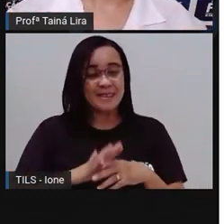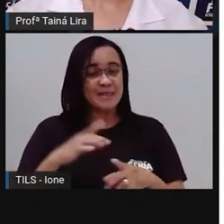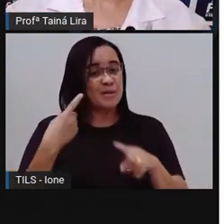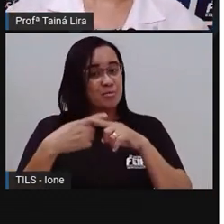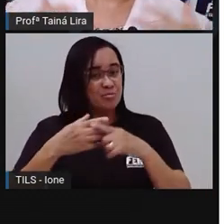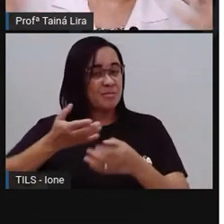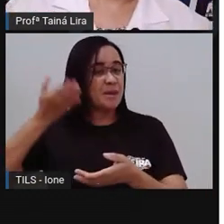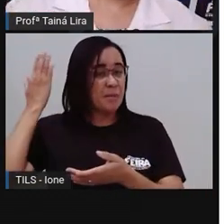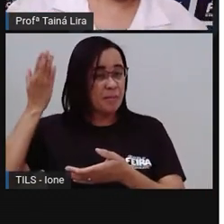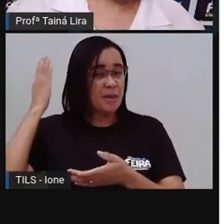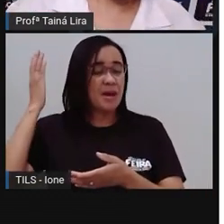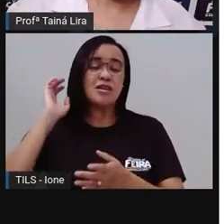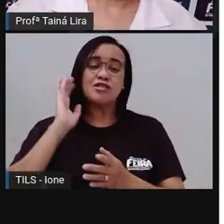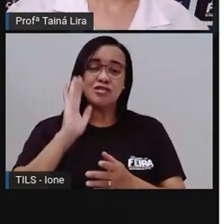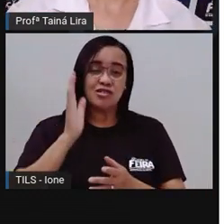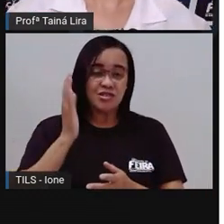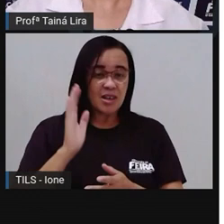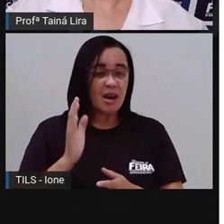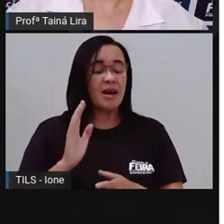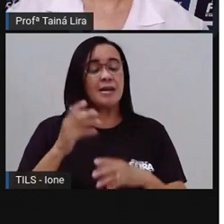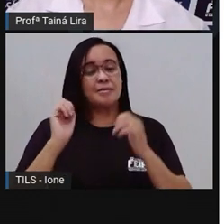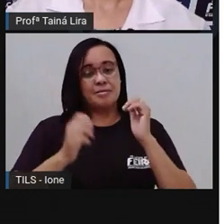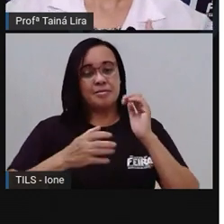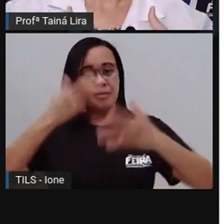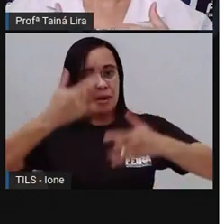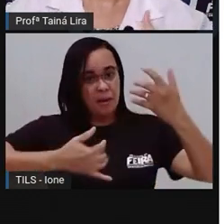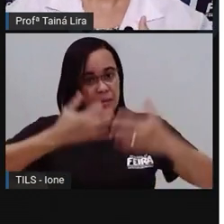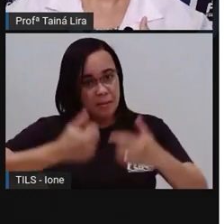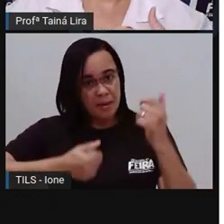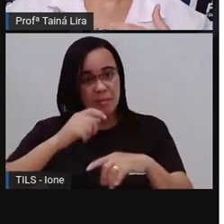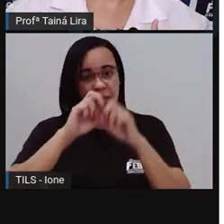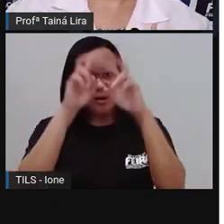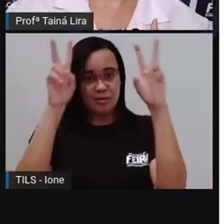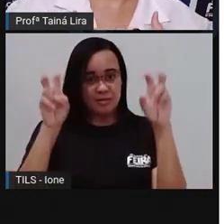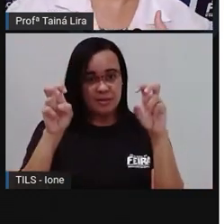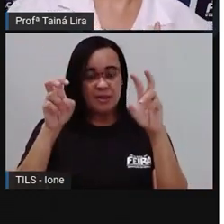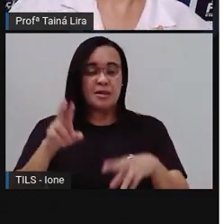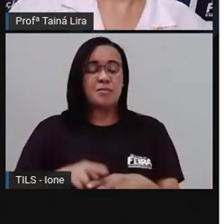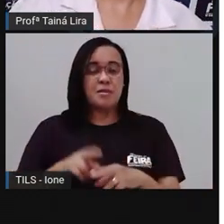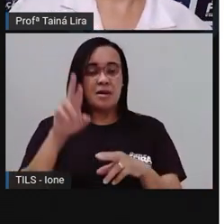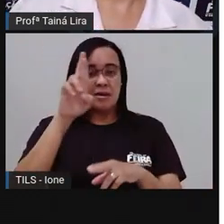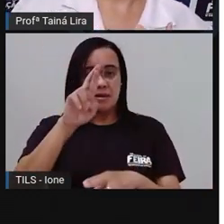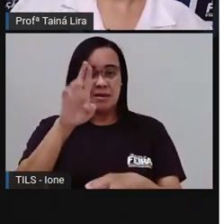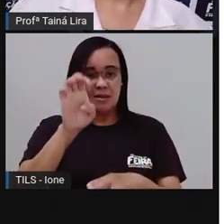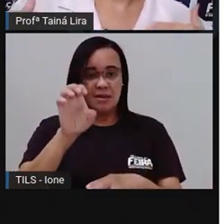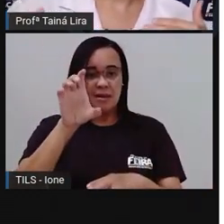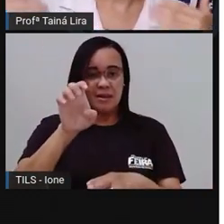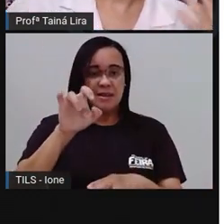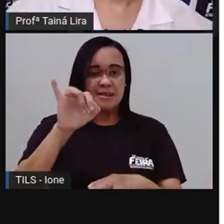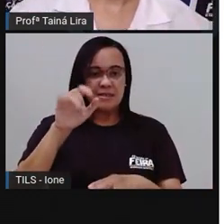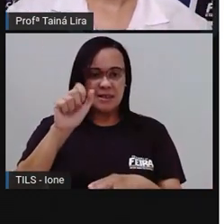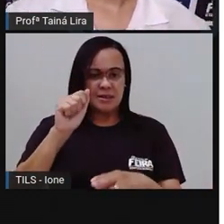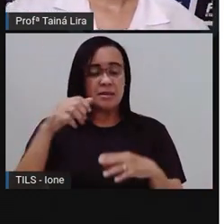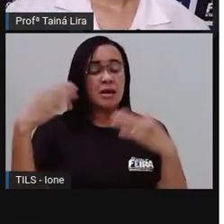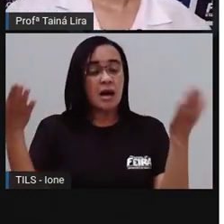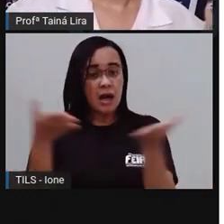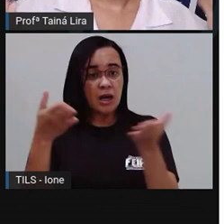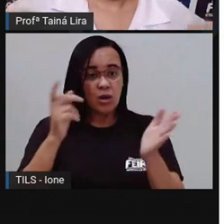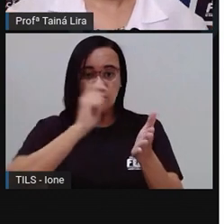sobre o texto receita e agora o nosso foco é em escrever.